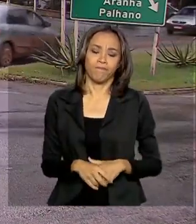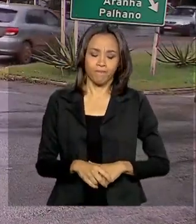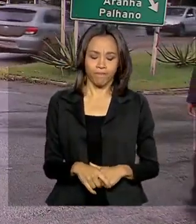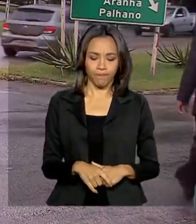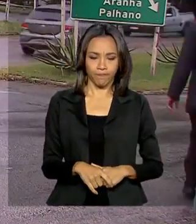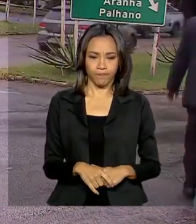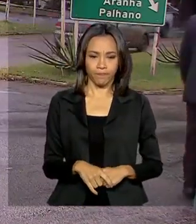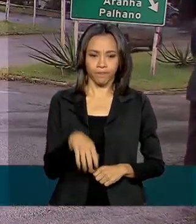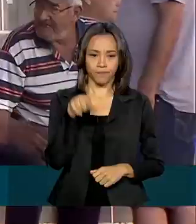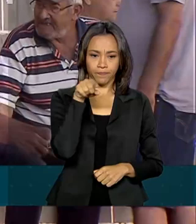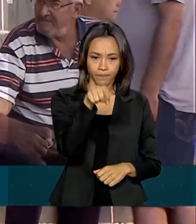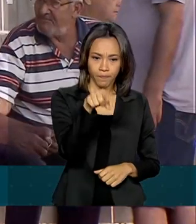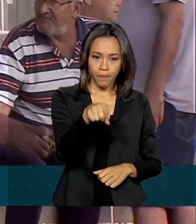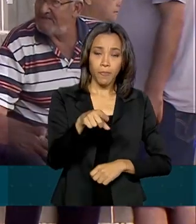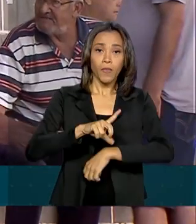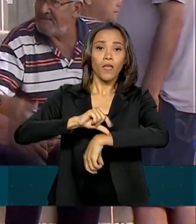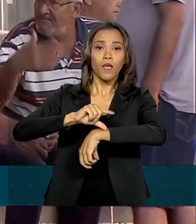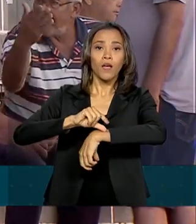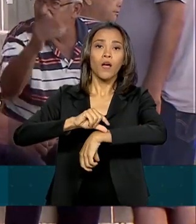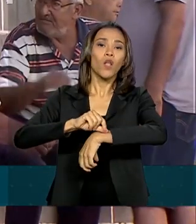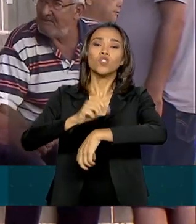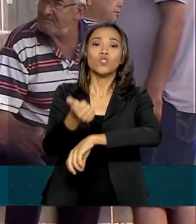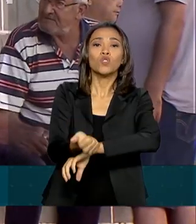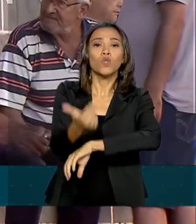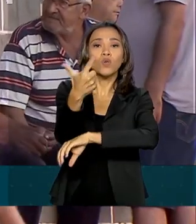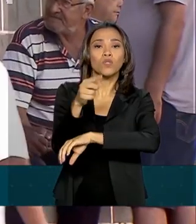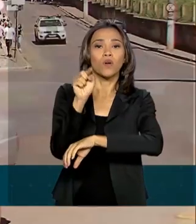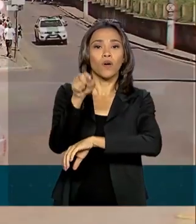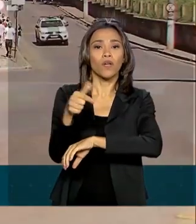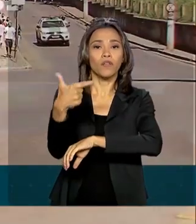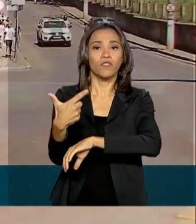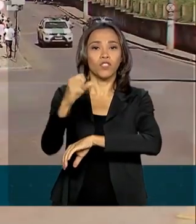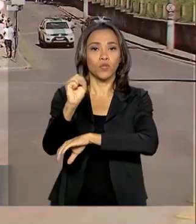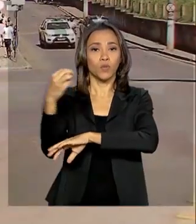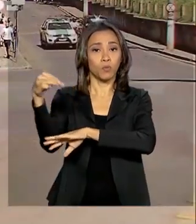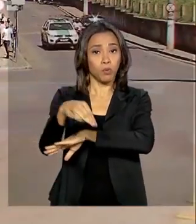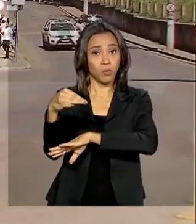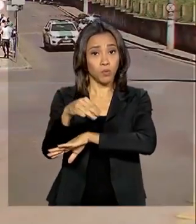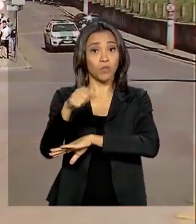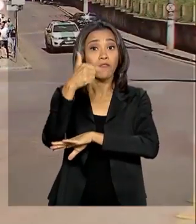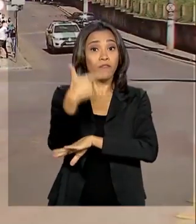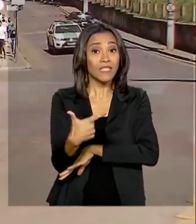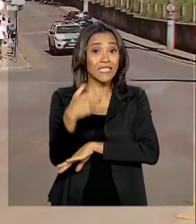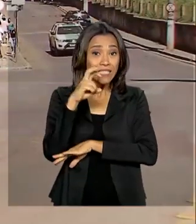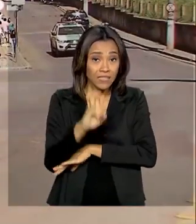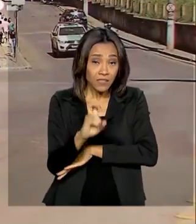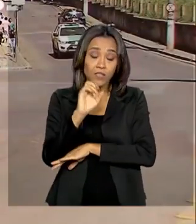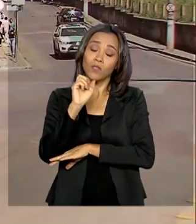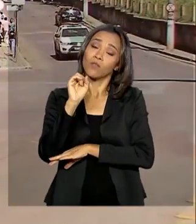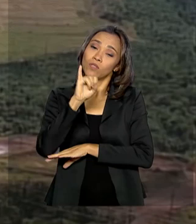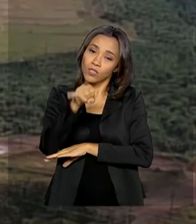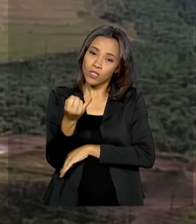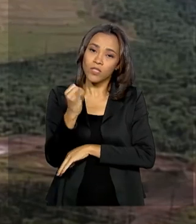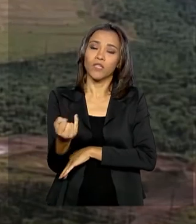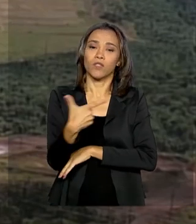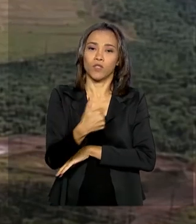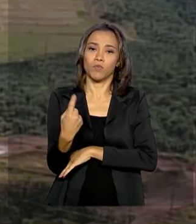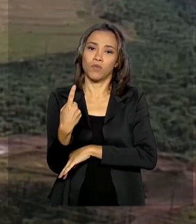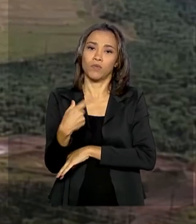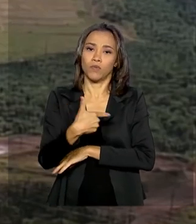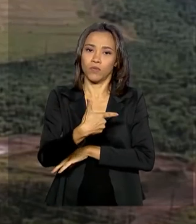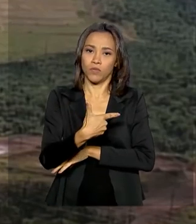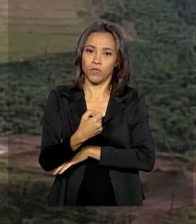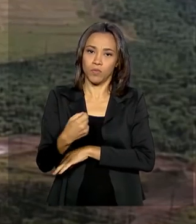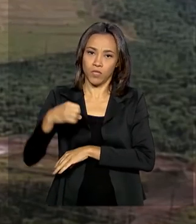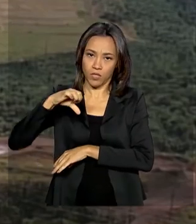O relógio marcava 12 horas e 28 minutos naquele 25 de janeiro de 2019. Três